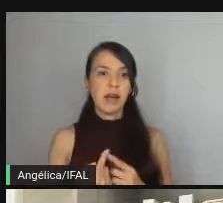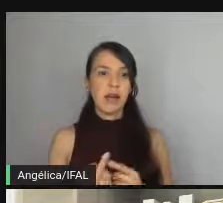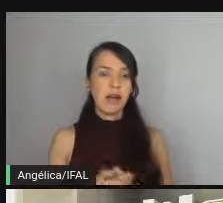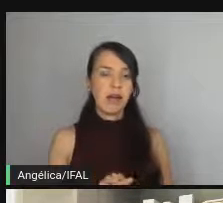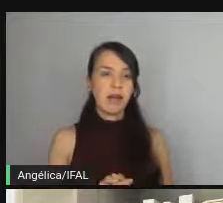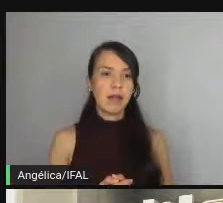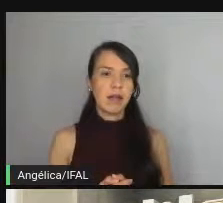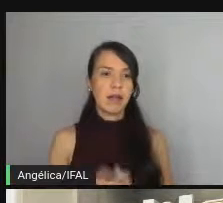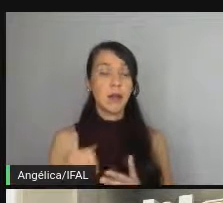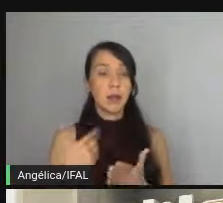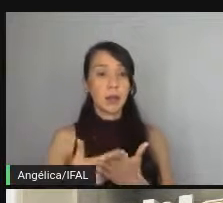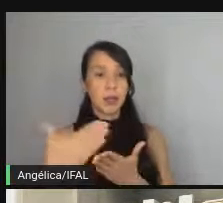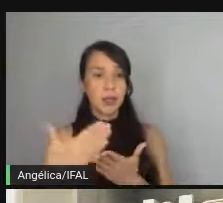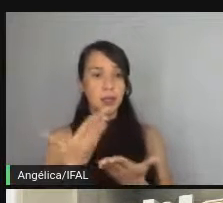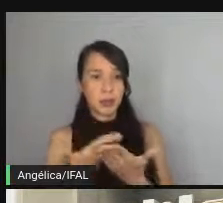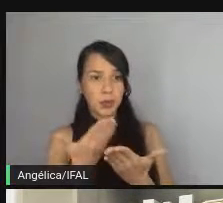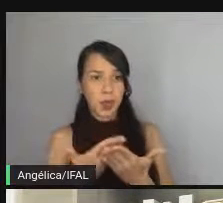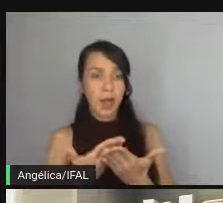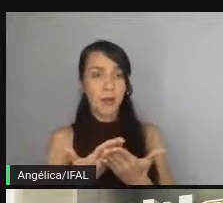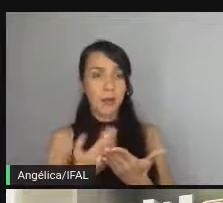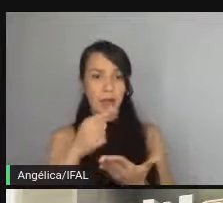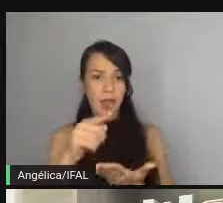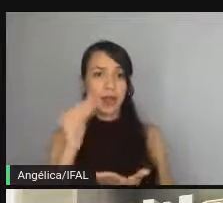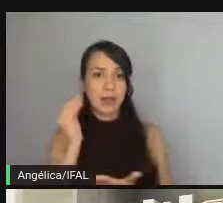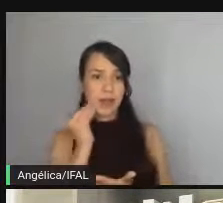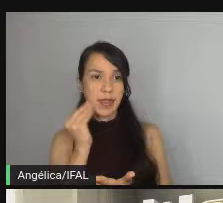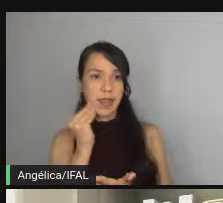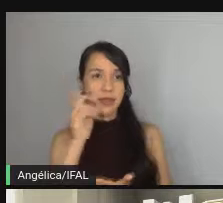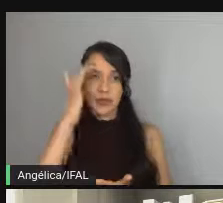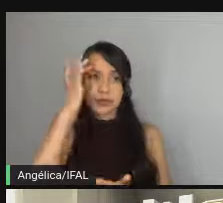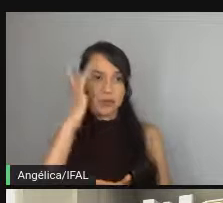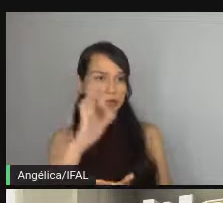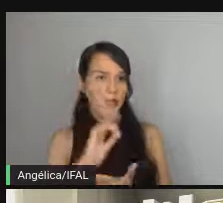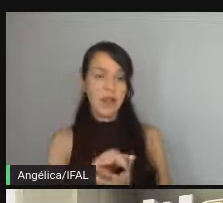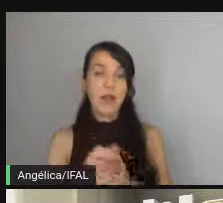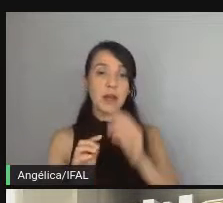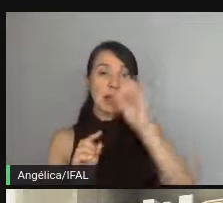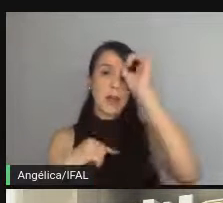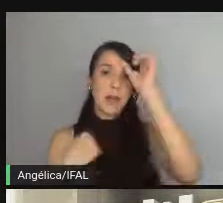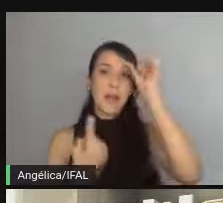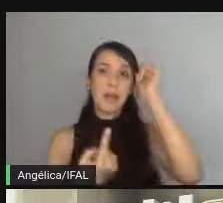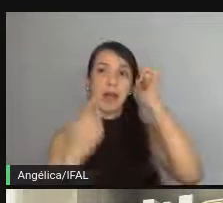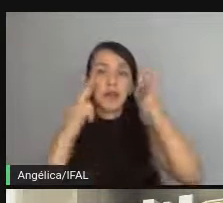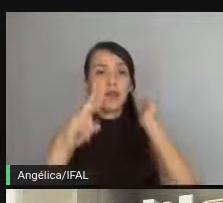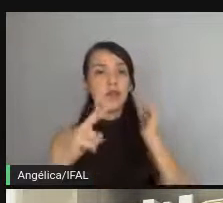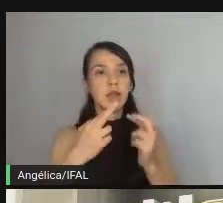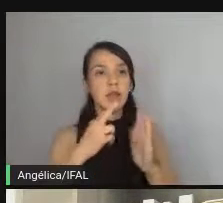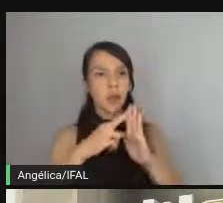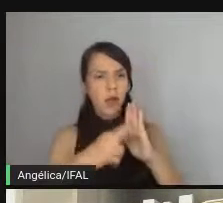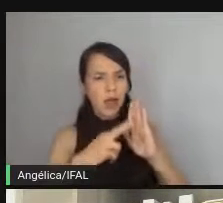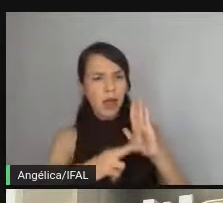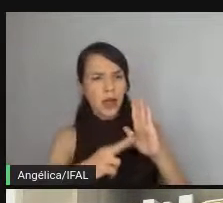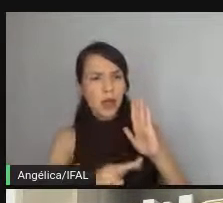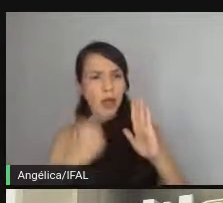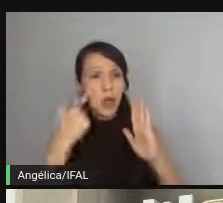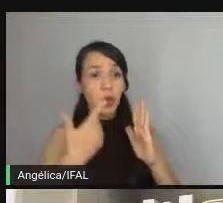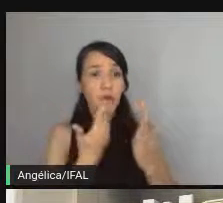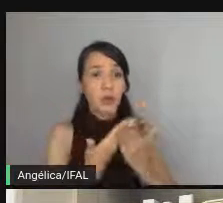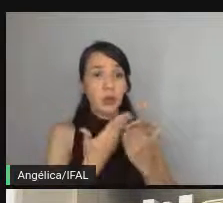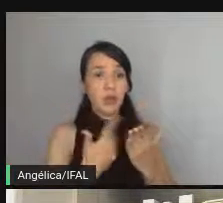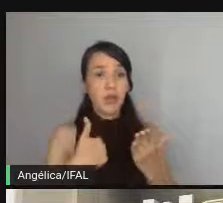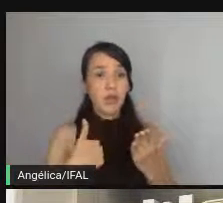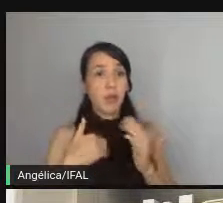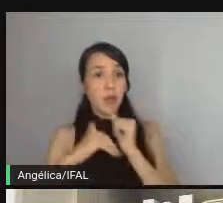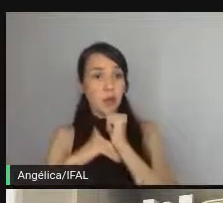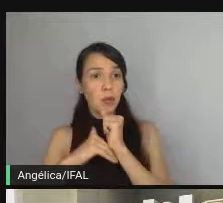quando eu comecei a estudar sobre testes não foi fácil mas quando eu comecei a ver os resultados dos meus estudos eu vi que os meus